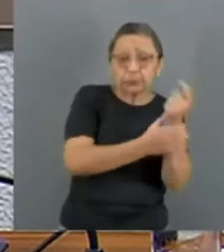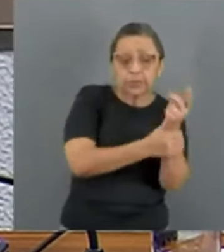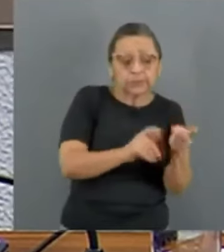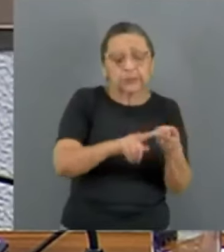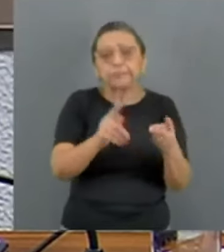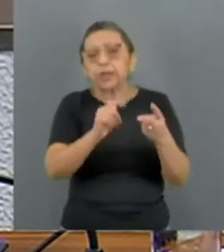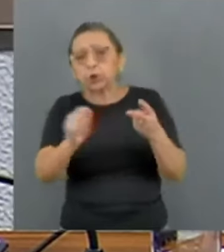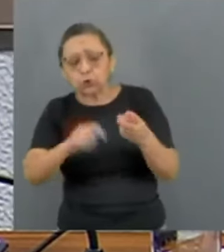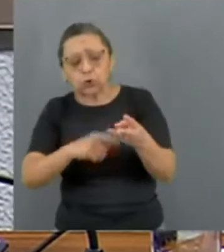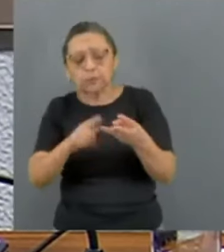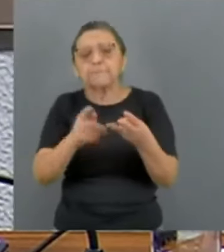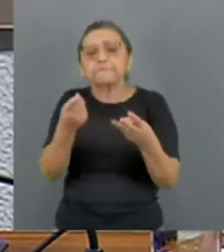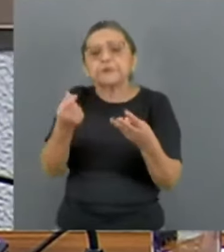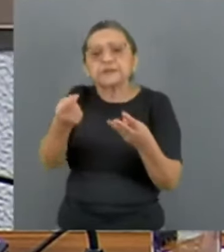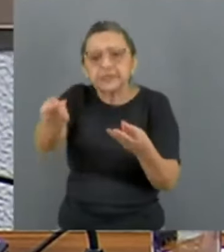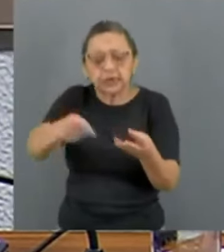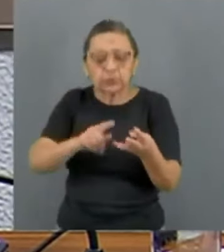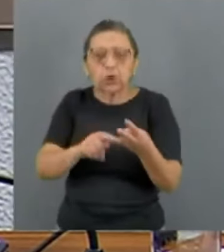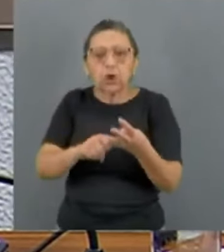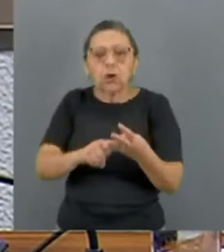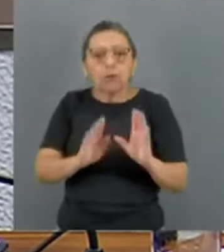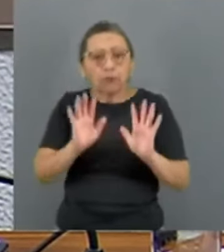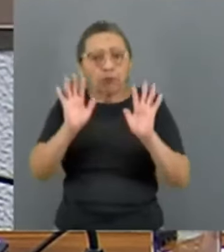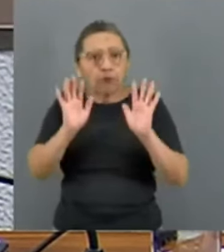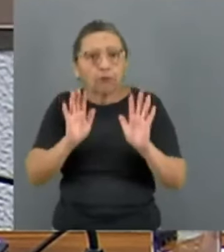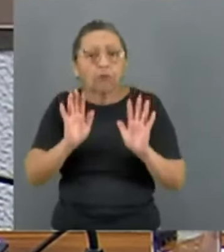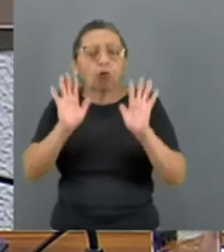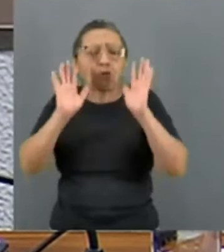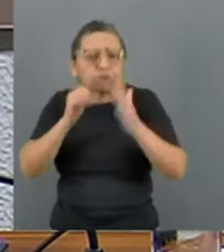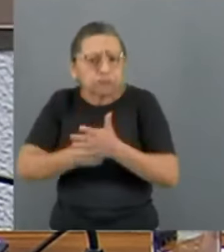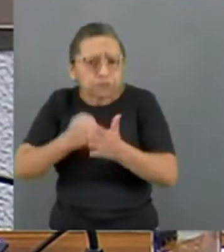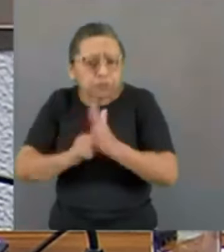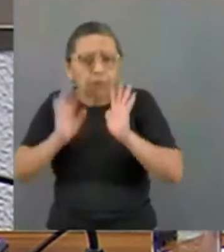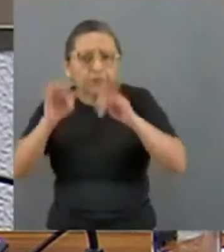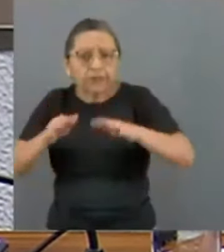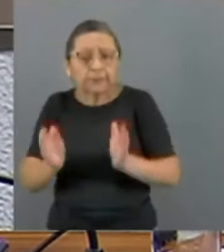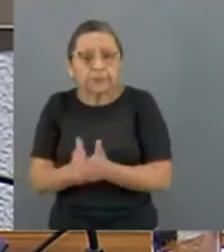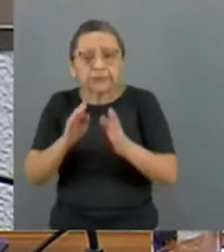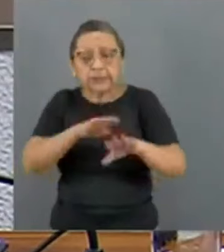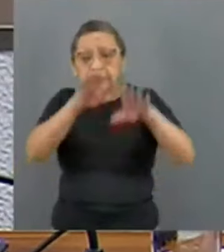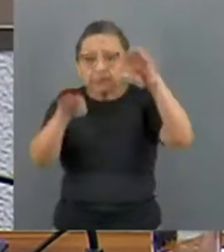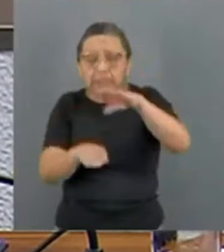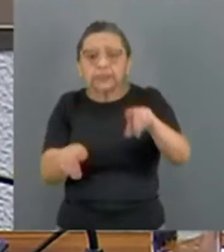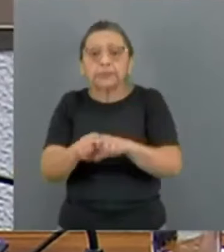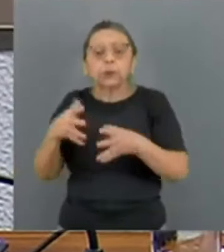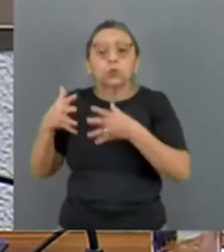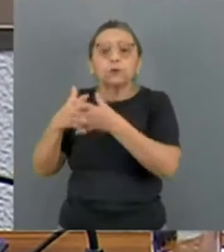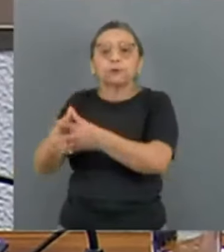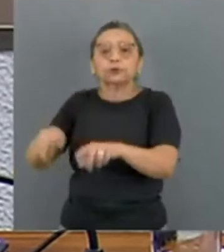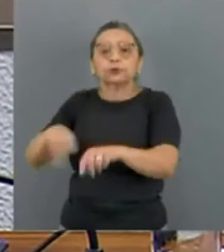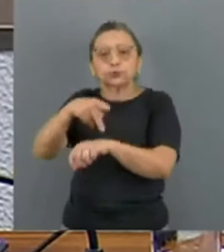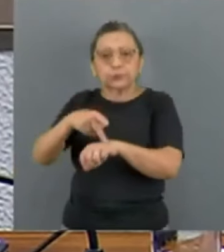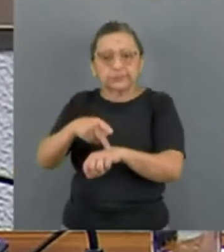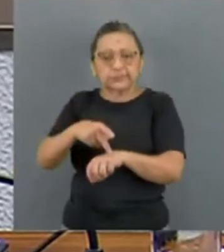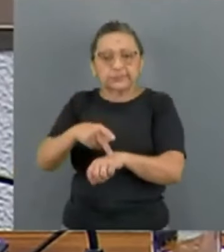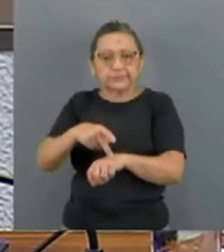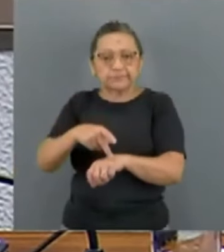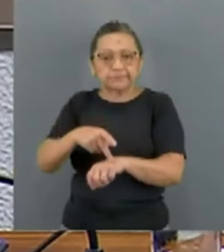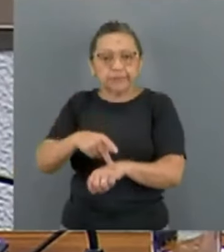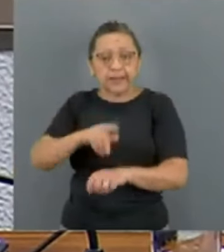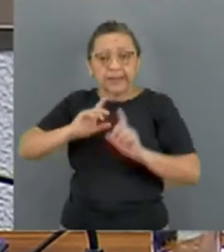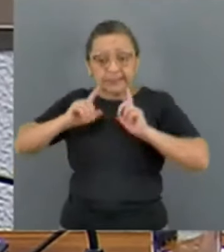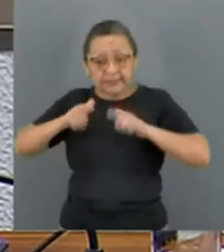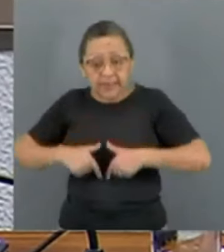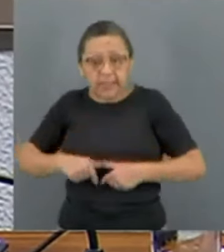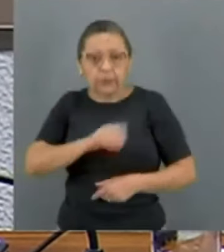econômicos, financeiros, de combate à fome e à pobreza, desigualdade e também no conflito entre Israel e Palestina. Não estamos